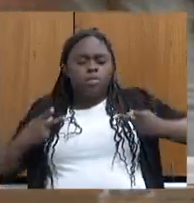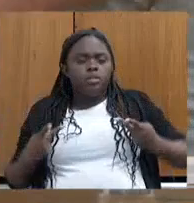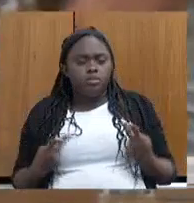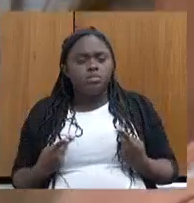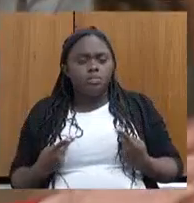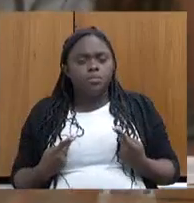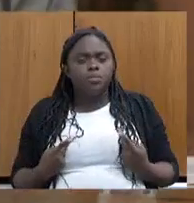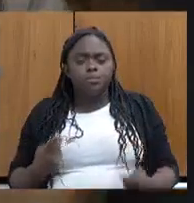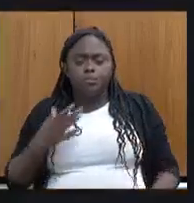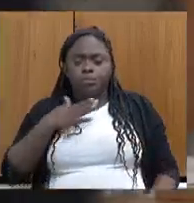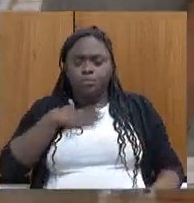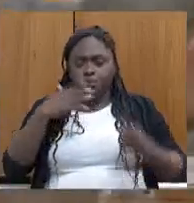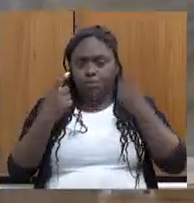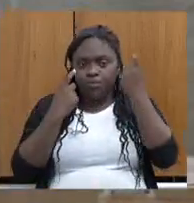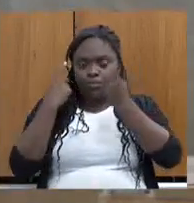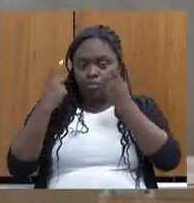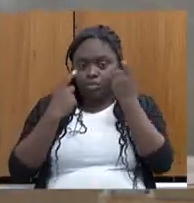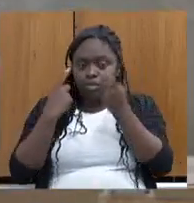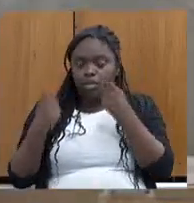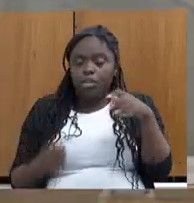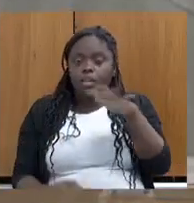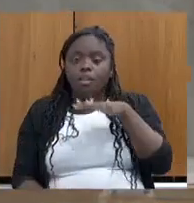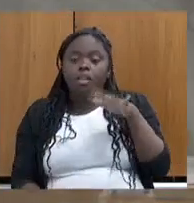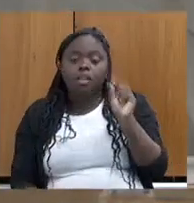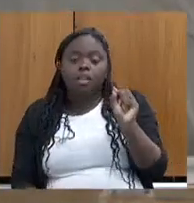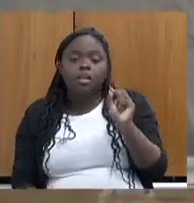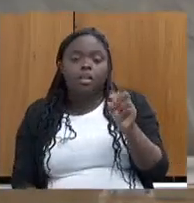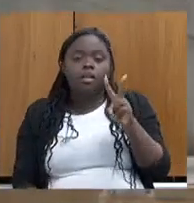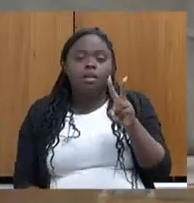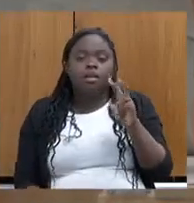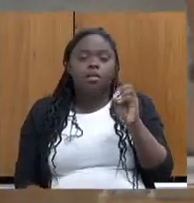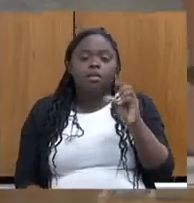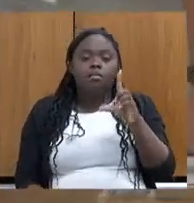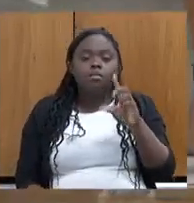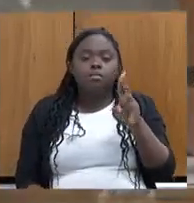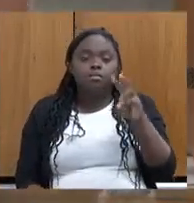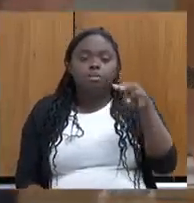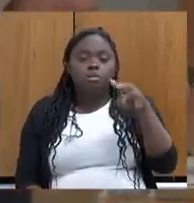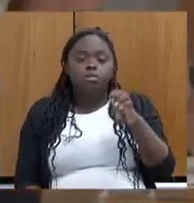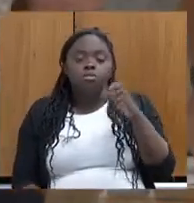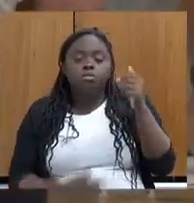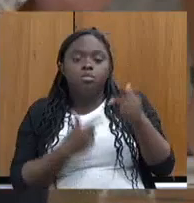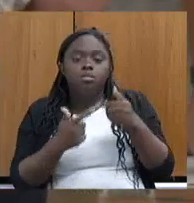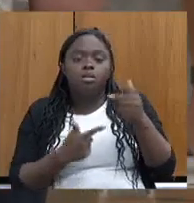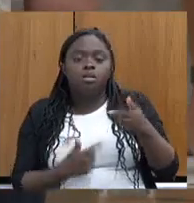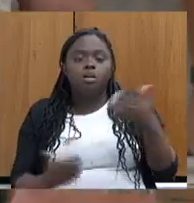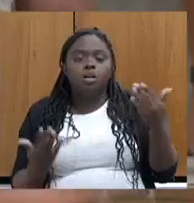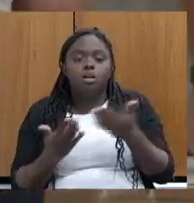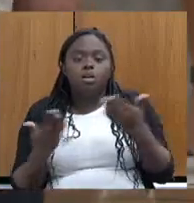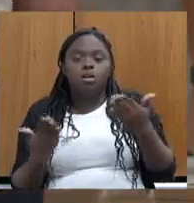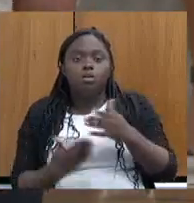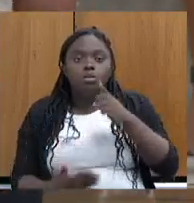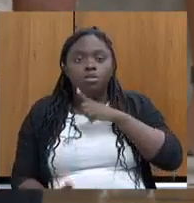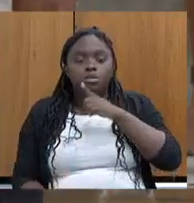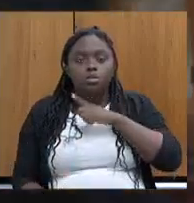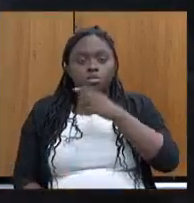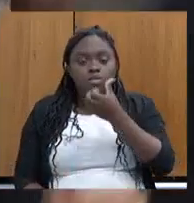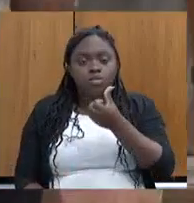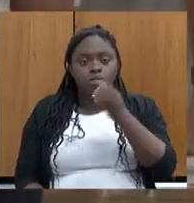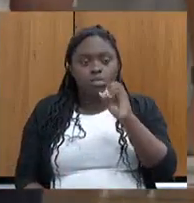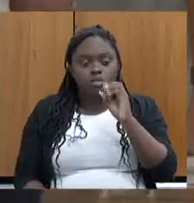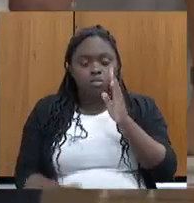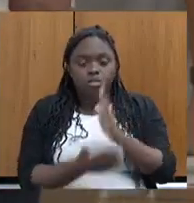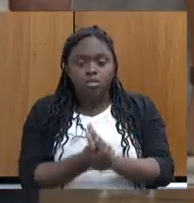também, a caída dessa questão do volume de trabalho que vai acontecer. Hoje, nós temos 68 processos em andamento.